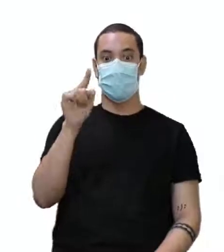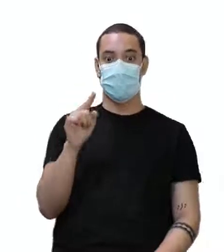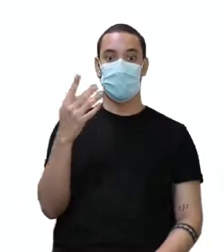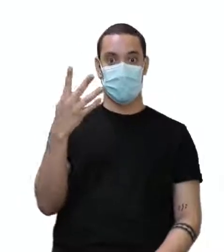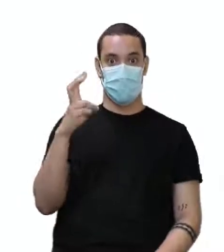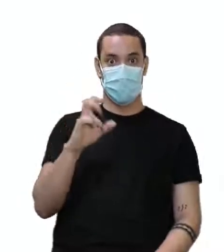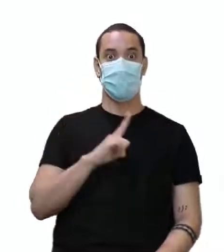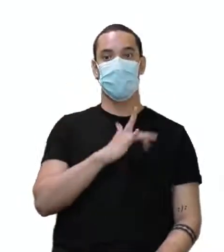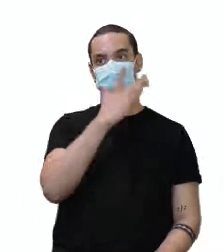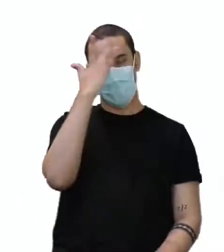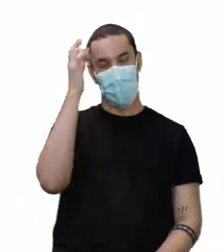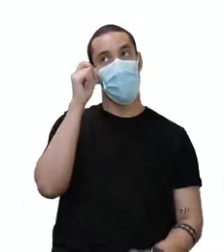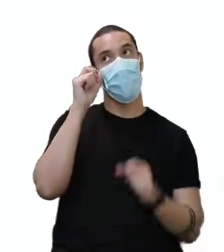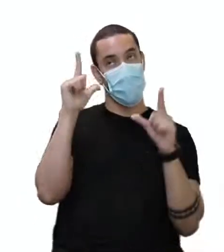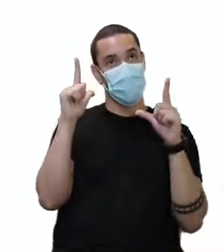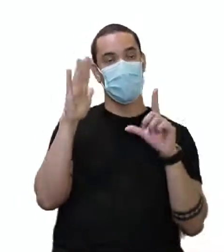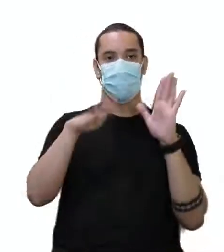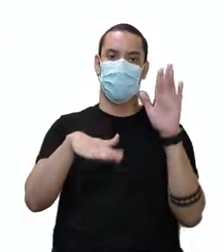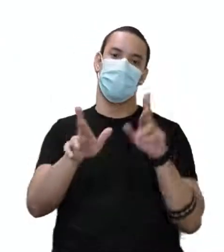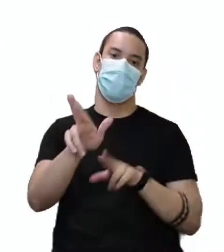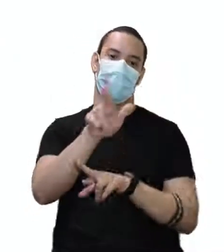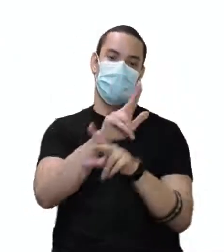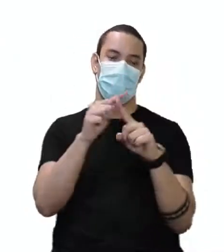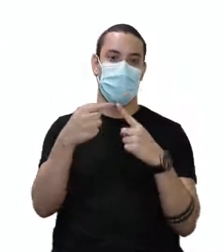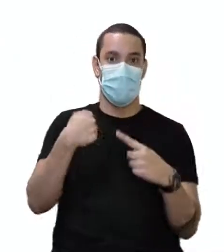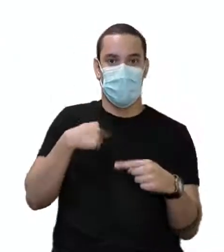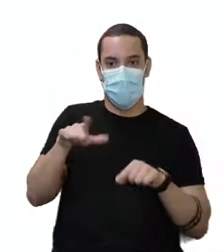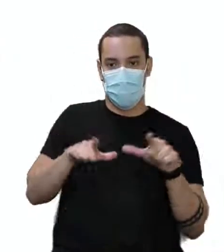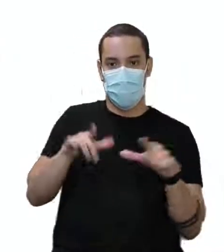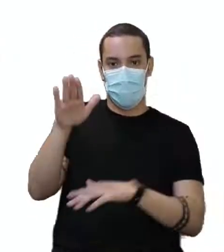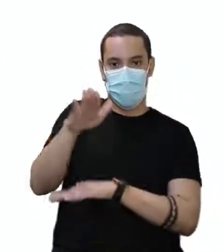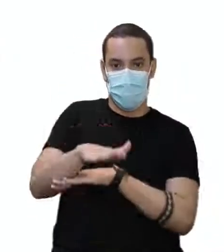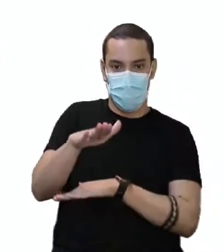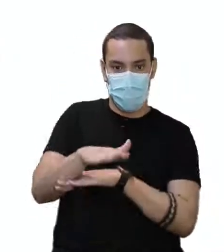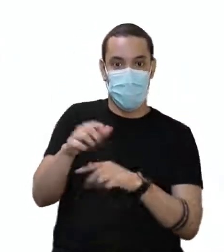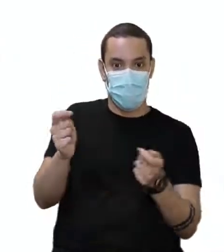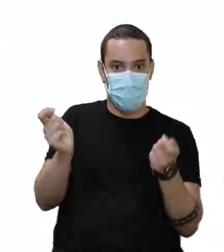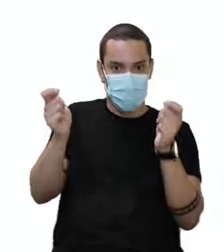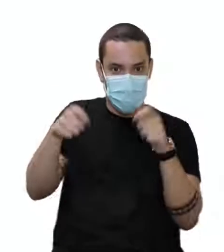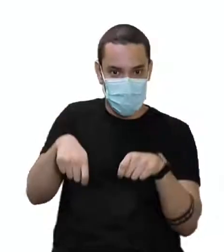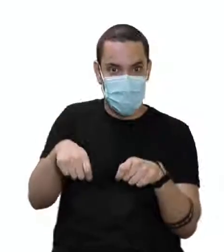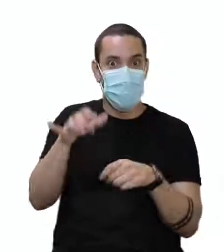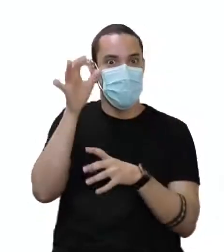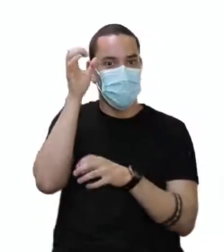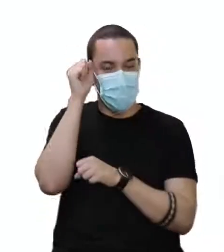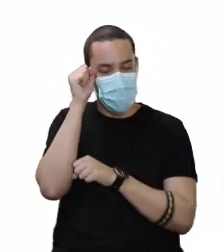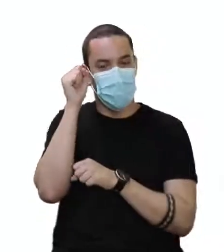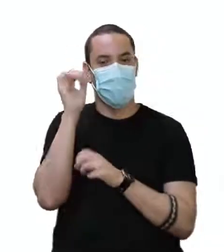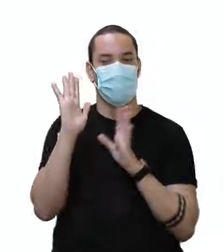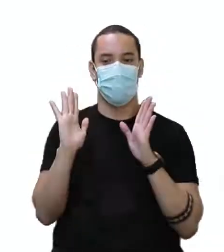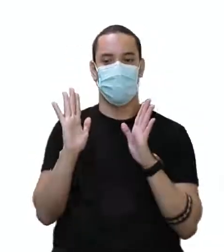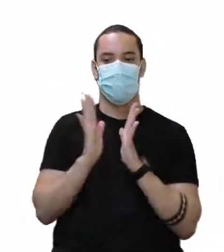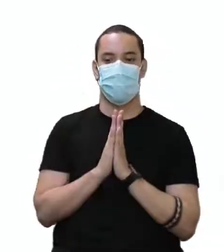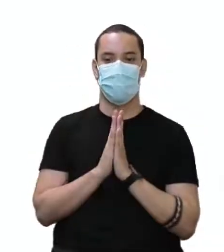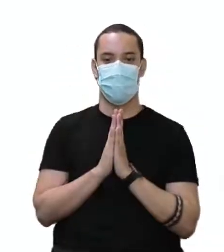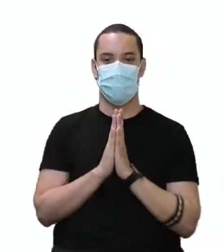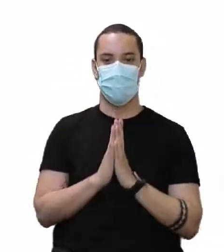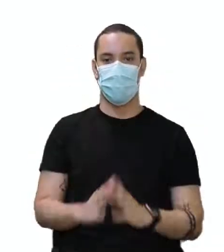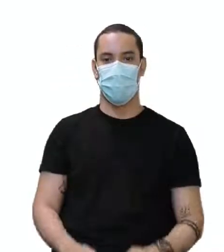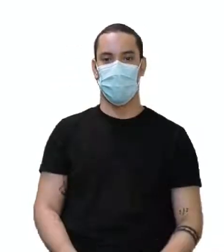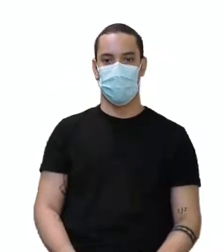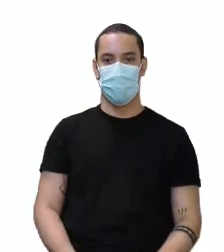acordada. Faz tempo. Mas como eu trabalho à tarde, eu posso ter essa regalia aí. Então, olha aí. I